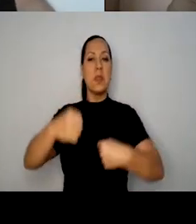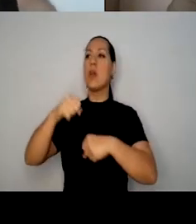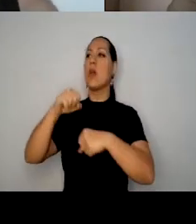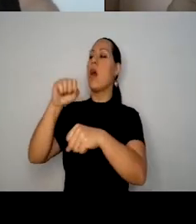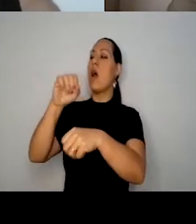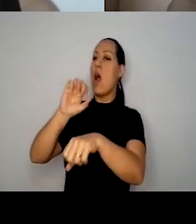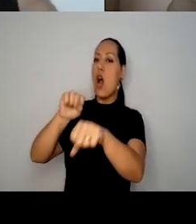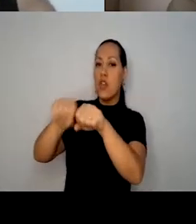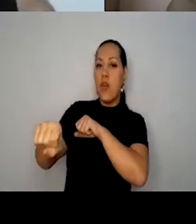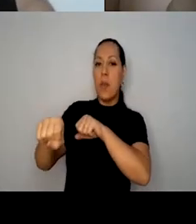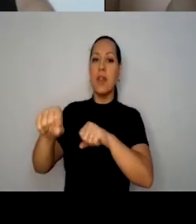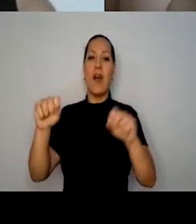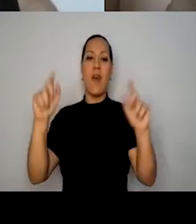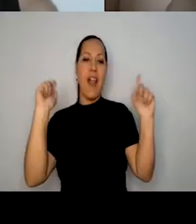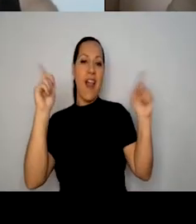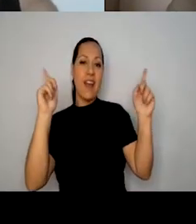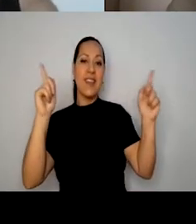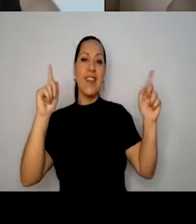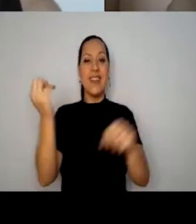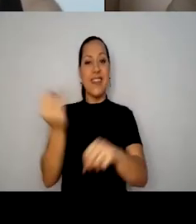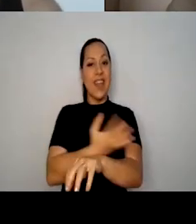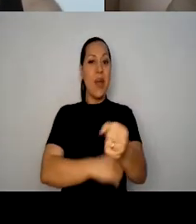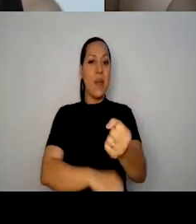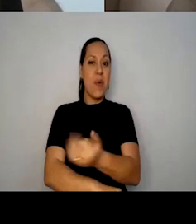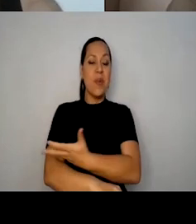emoções e por aí vai.